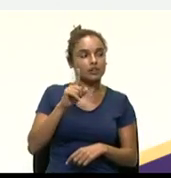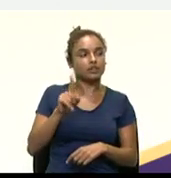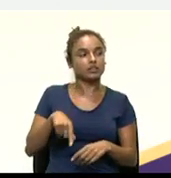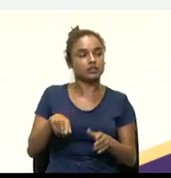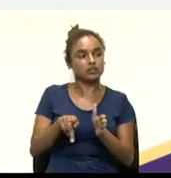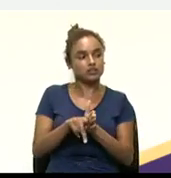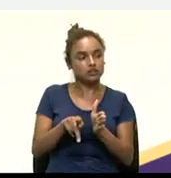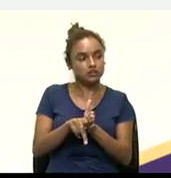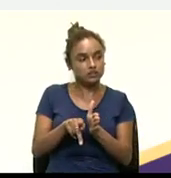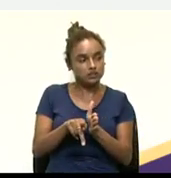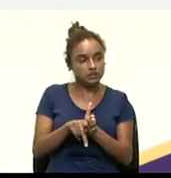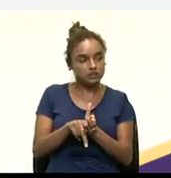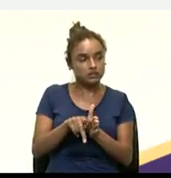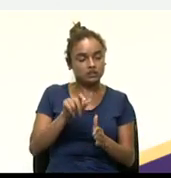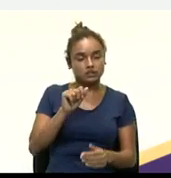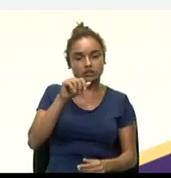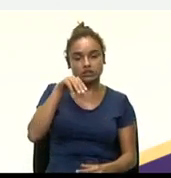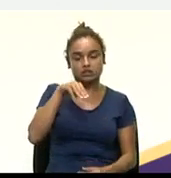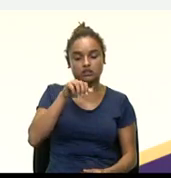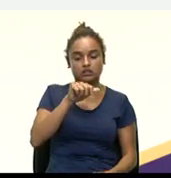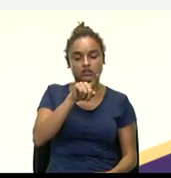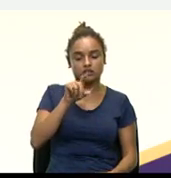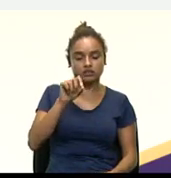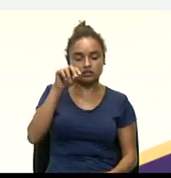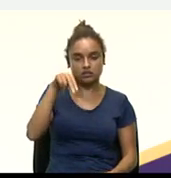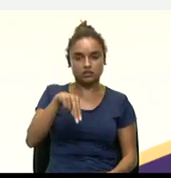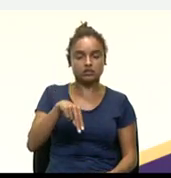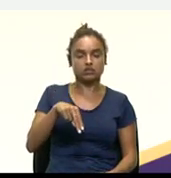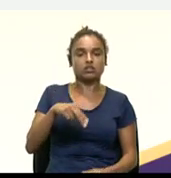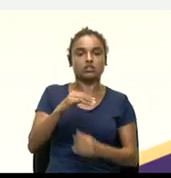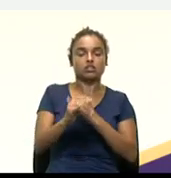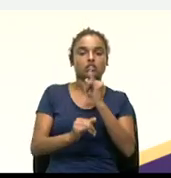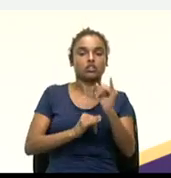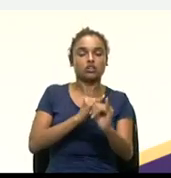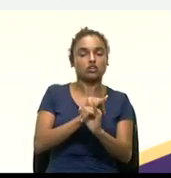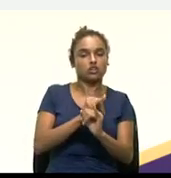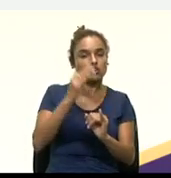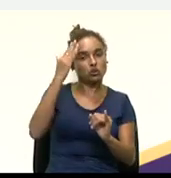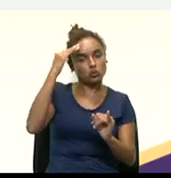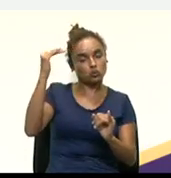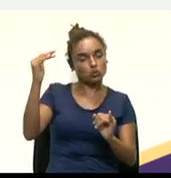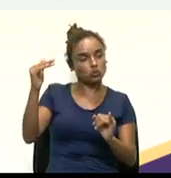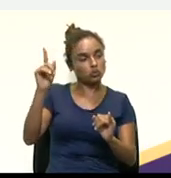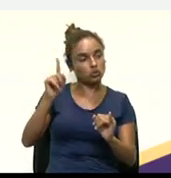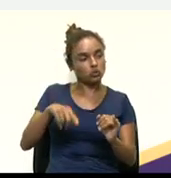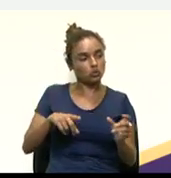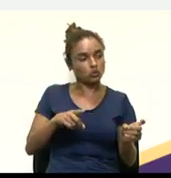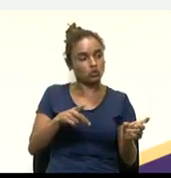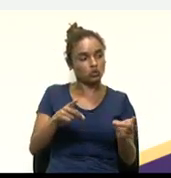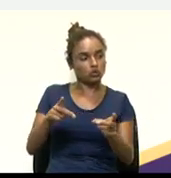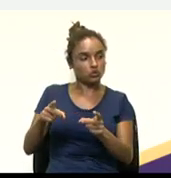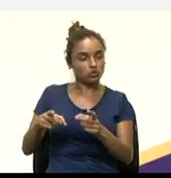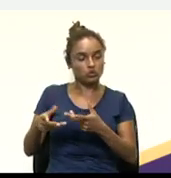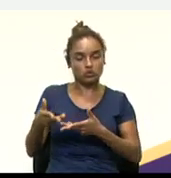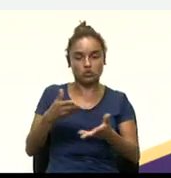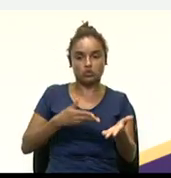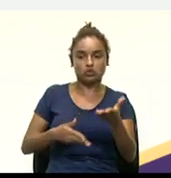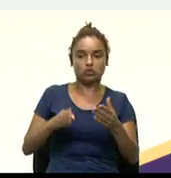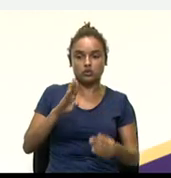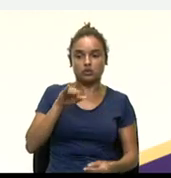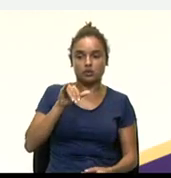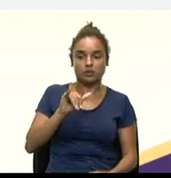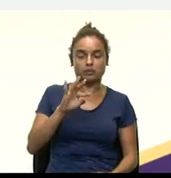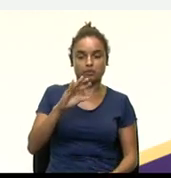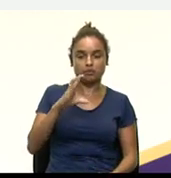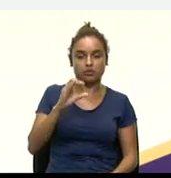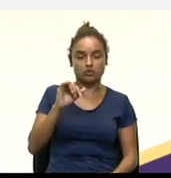própria Amazon, né? É um site muito famoso aí. Ela comercializa através das Bitcoins,